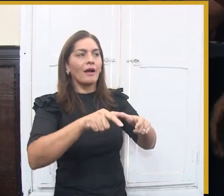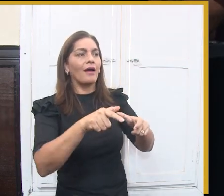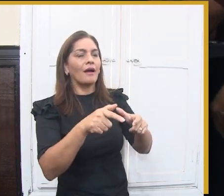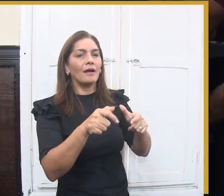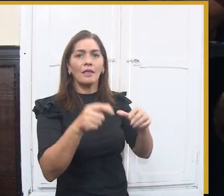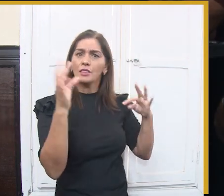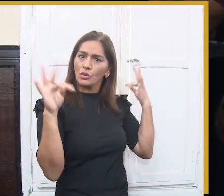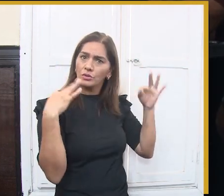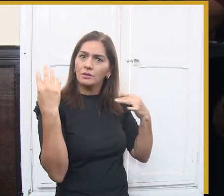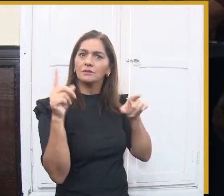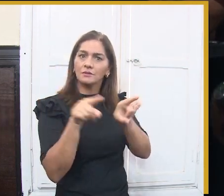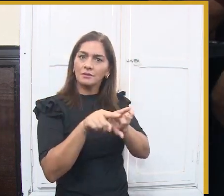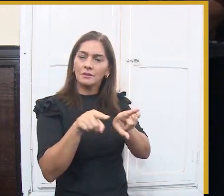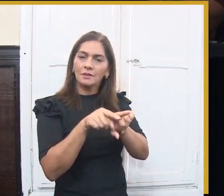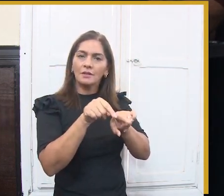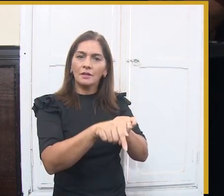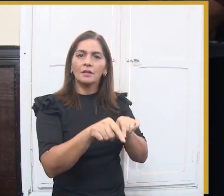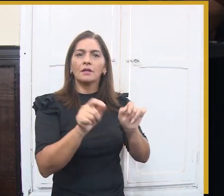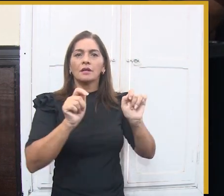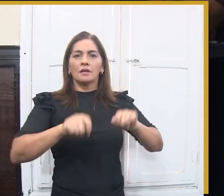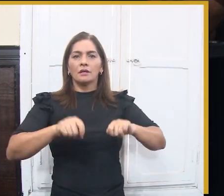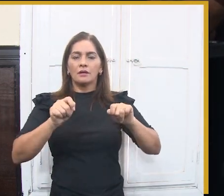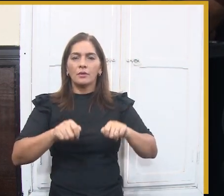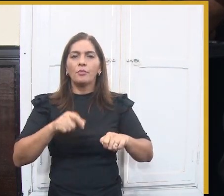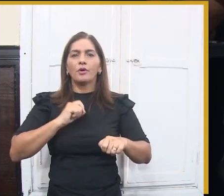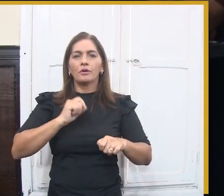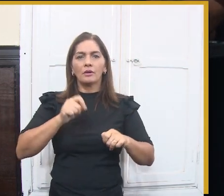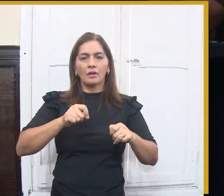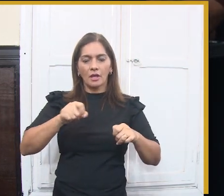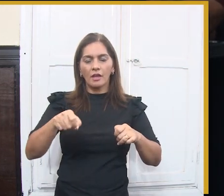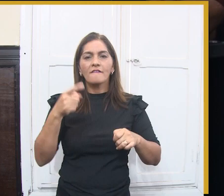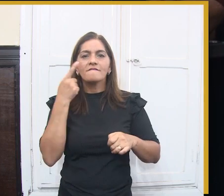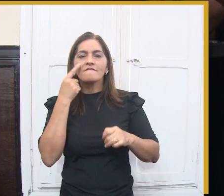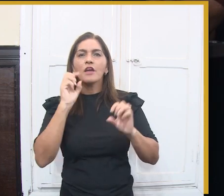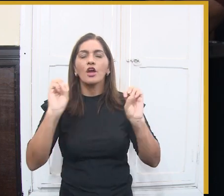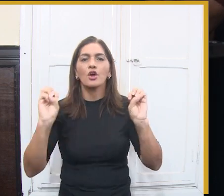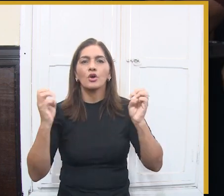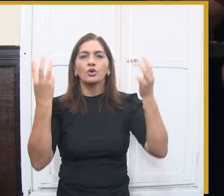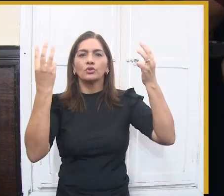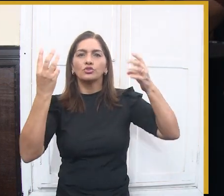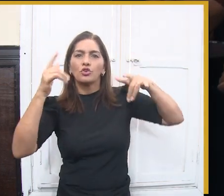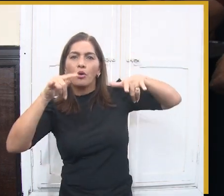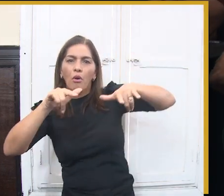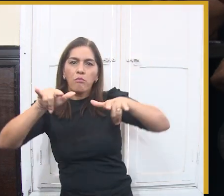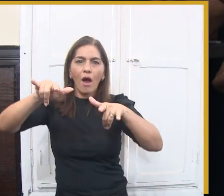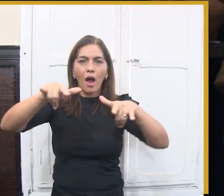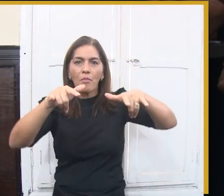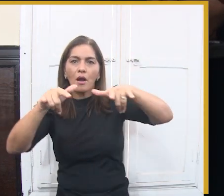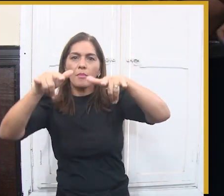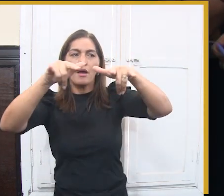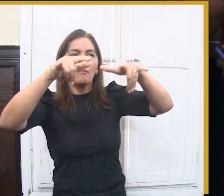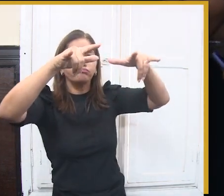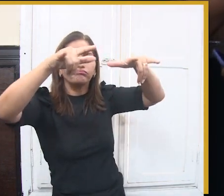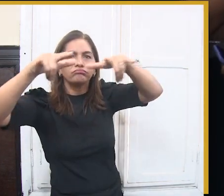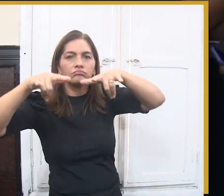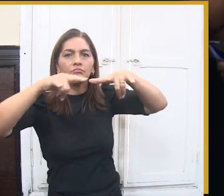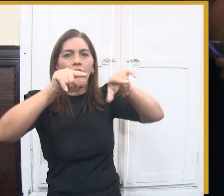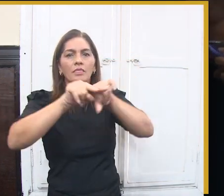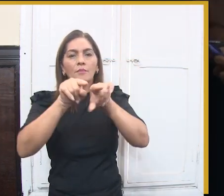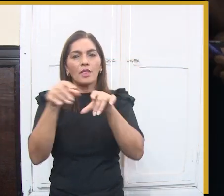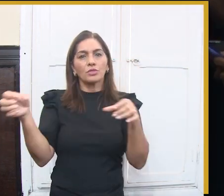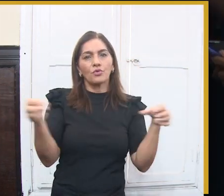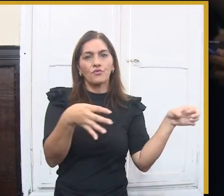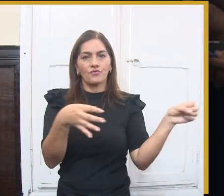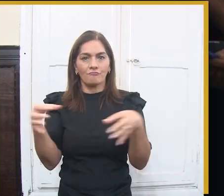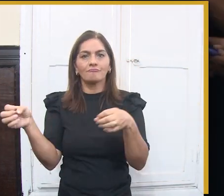maior São João do mundo, mas que não querem levar para um vulca ou para a multidão dentro do Parque do Povo que querem levar ali para ver,